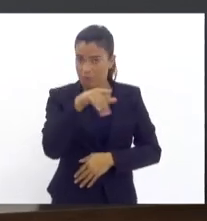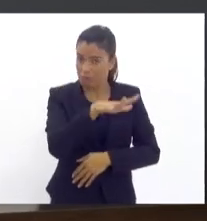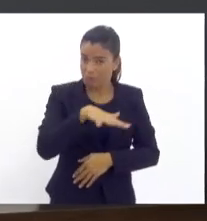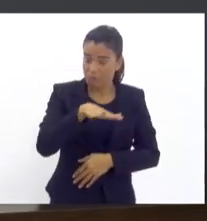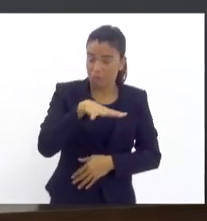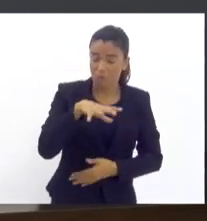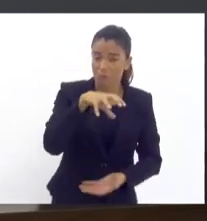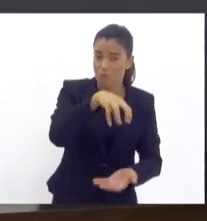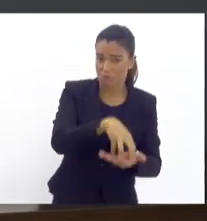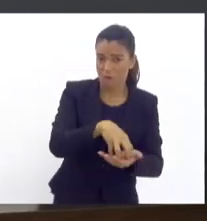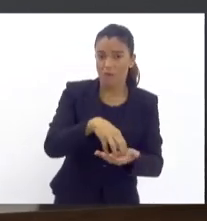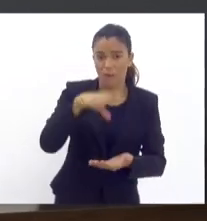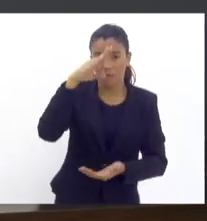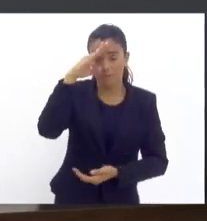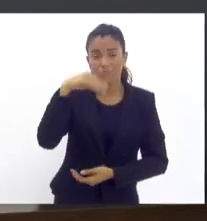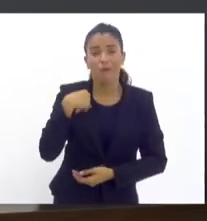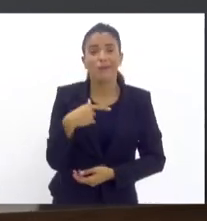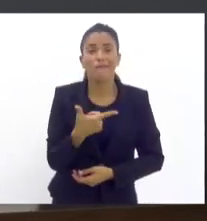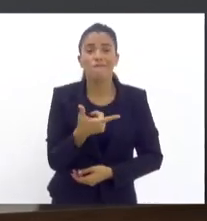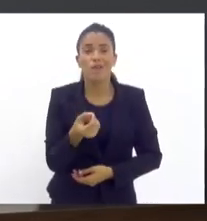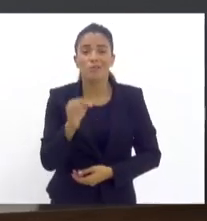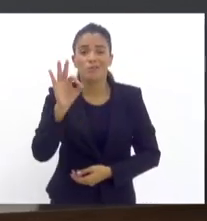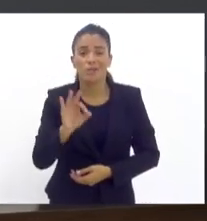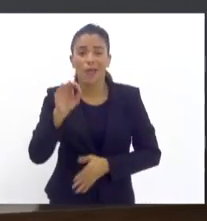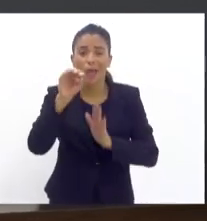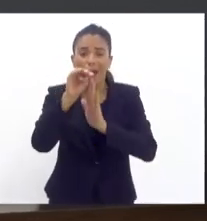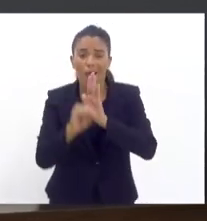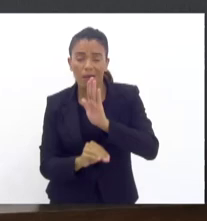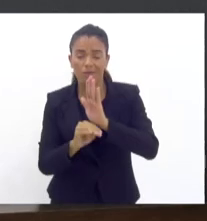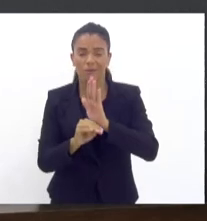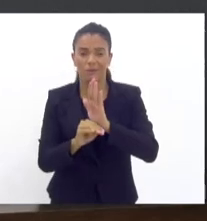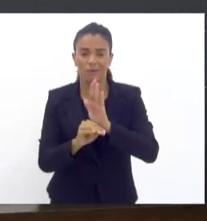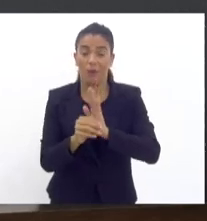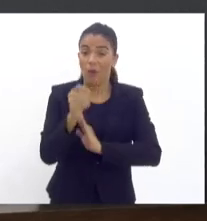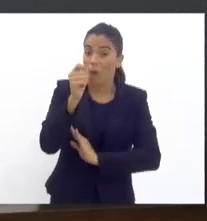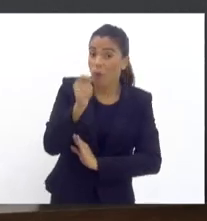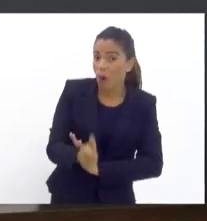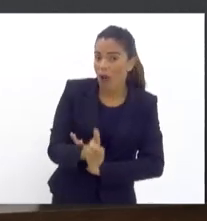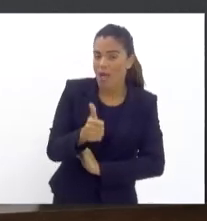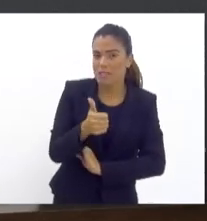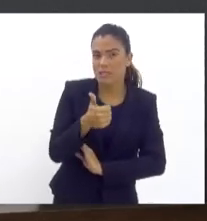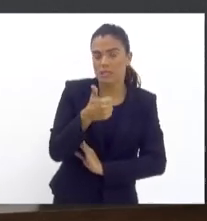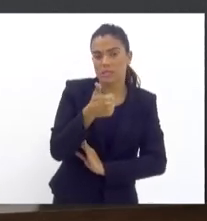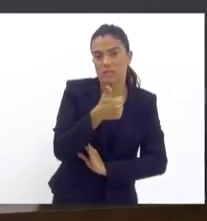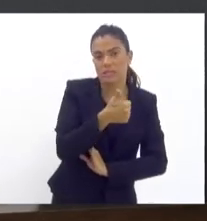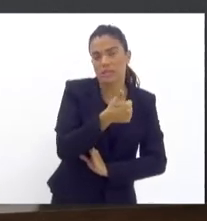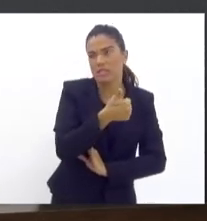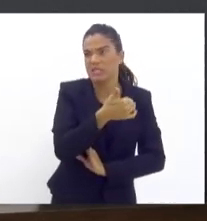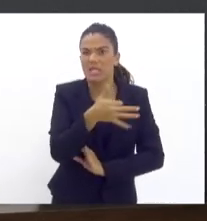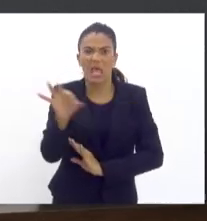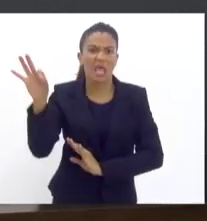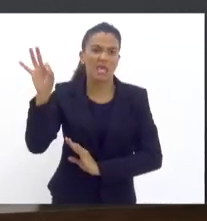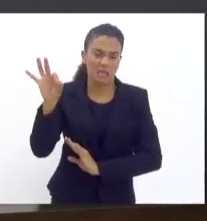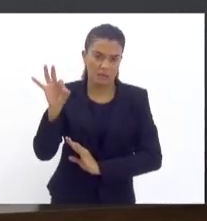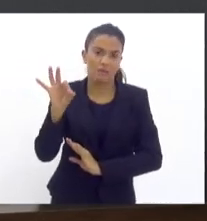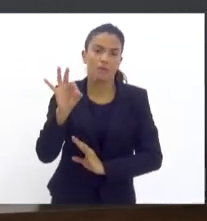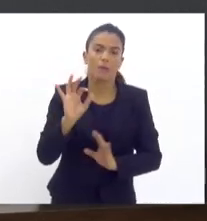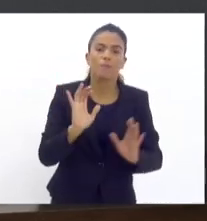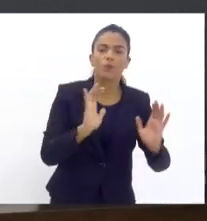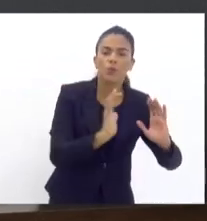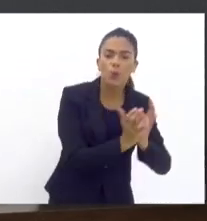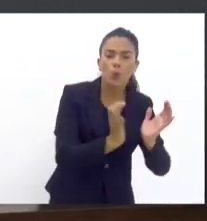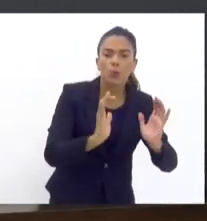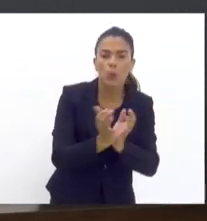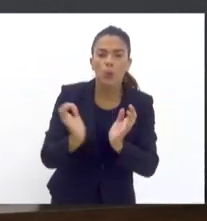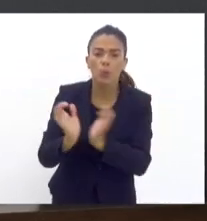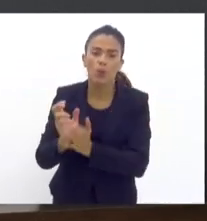com quase 20% a menos do efetivo que deveria ter. São quase cento e poucos policiais a cada turno para patrulhar uma área de